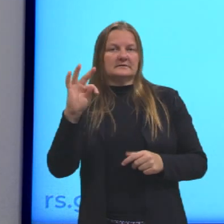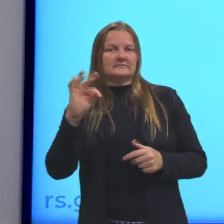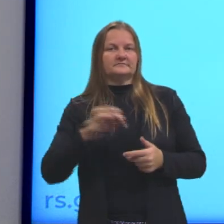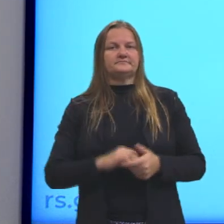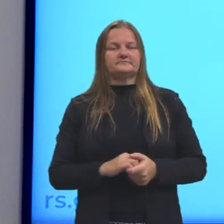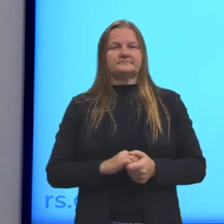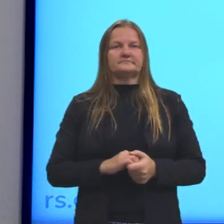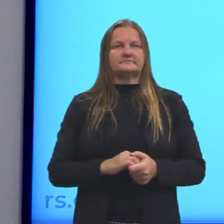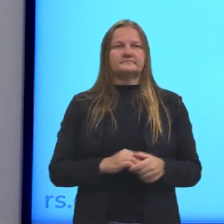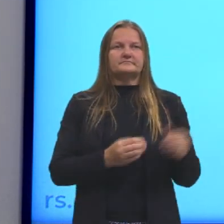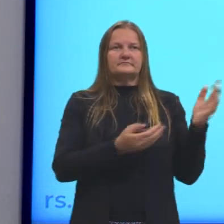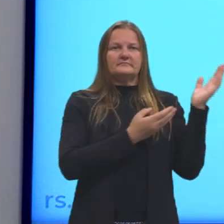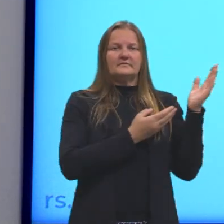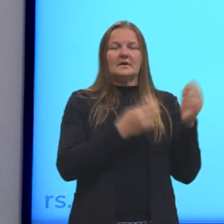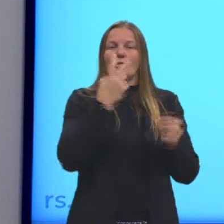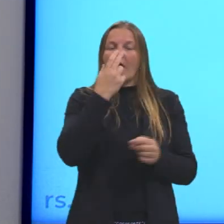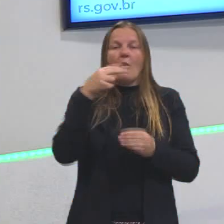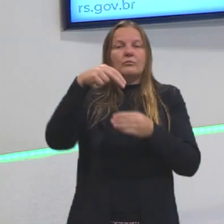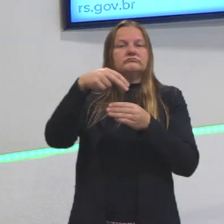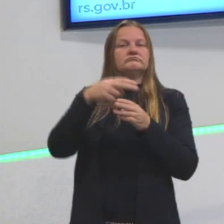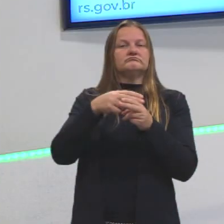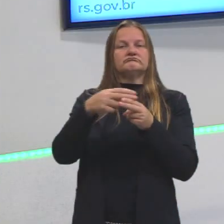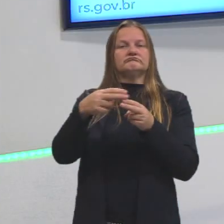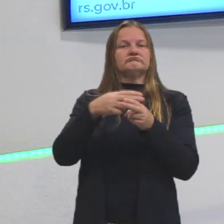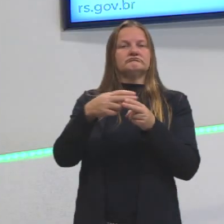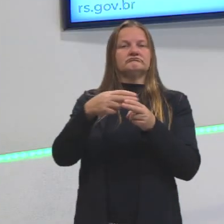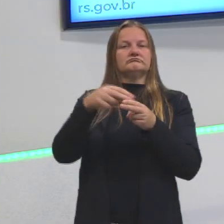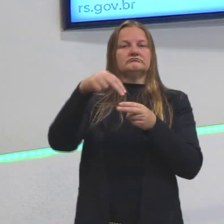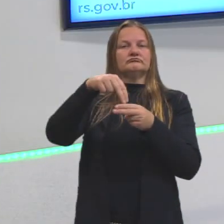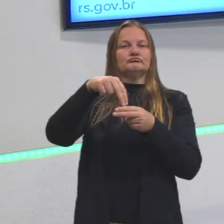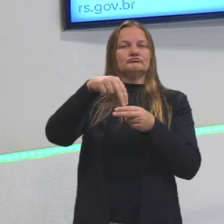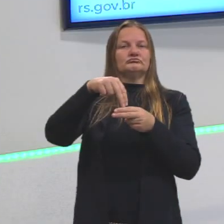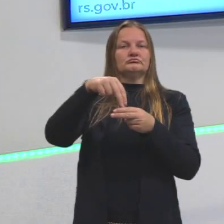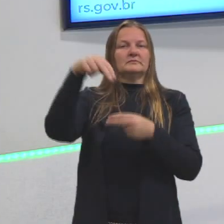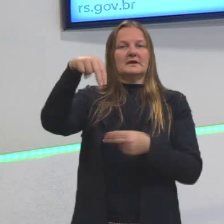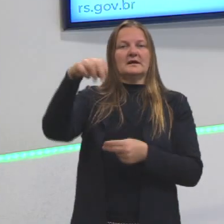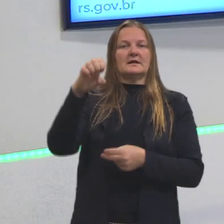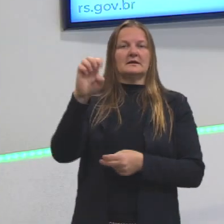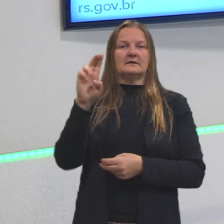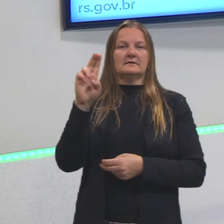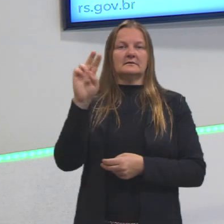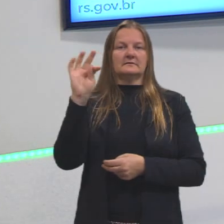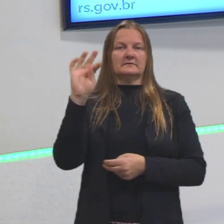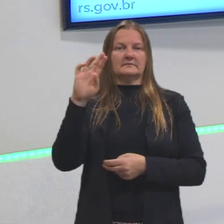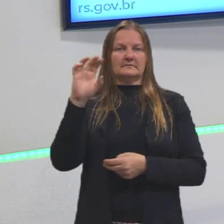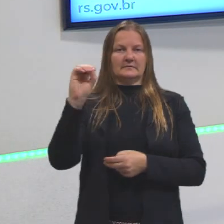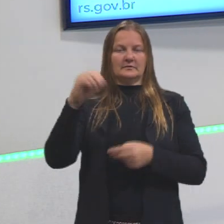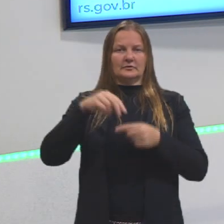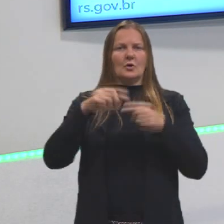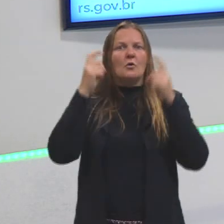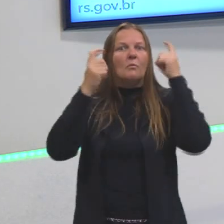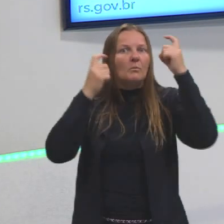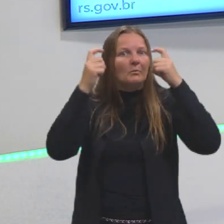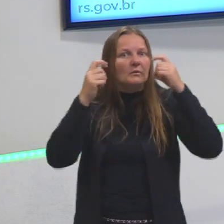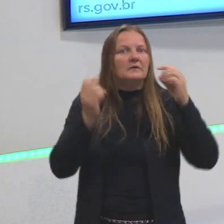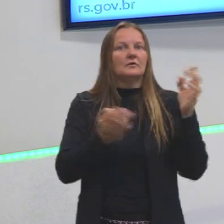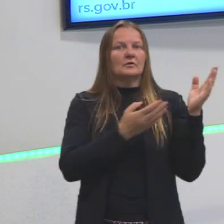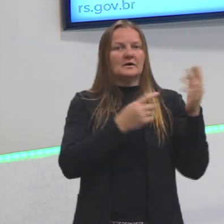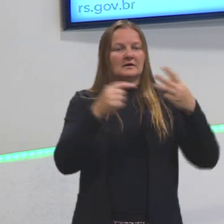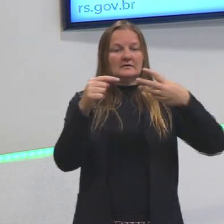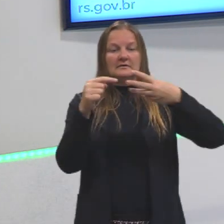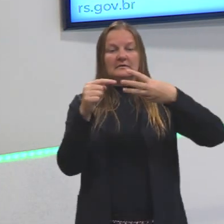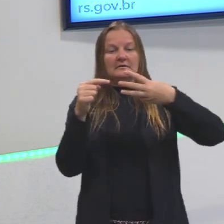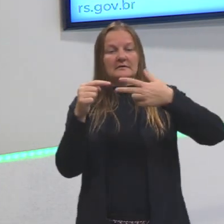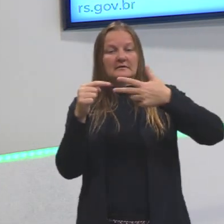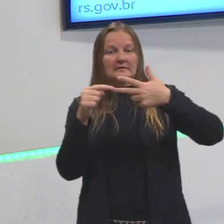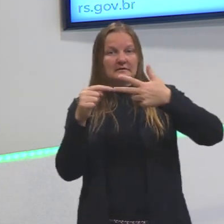dizer que ele seria um pronome neutro ali dentro, tá? Então, a minha preocupação é com eles. As outras